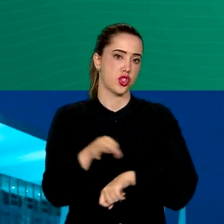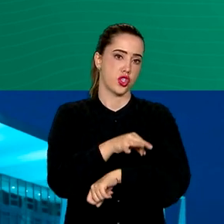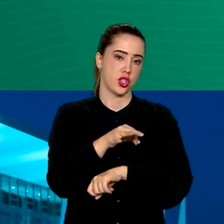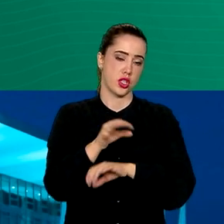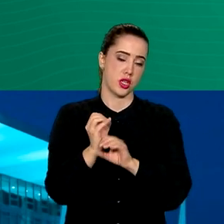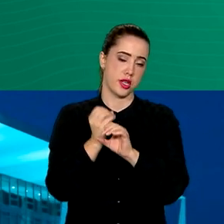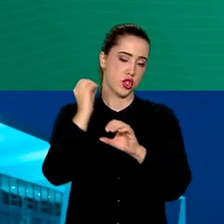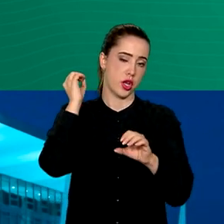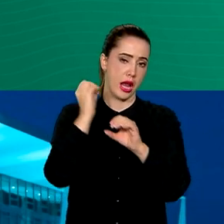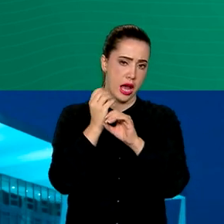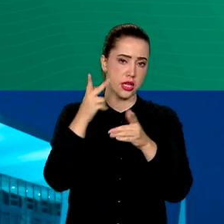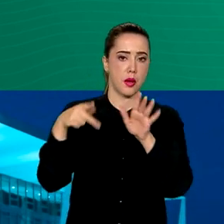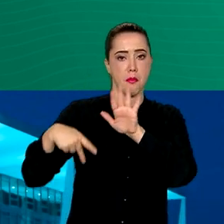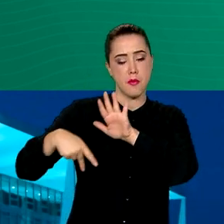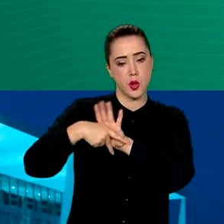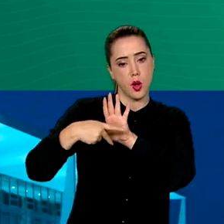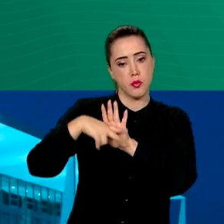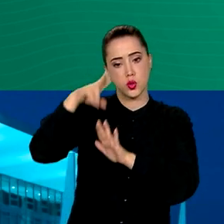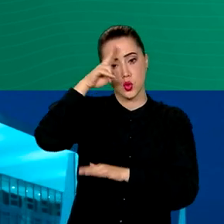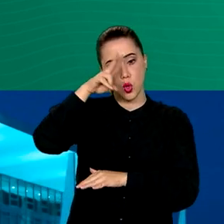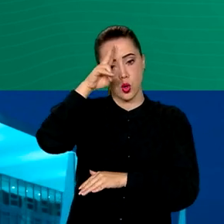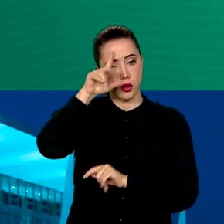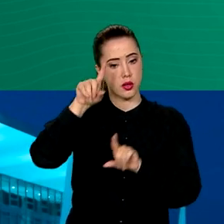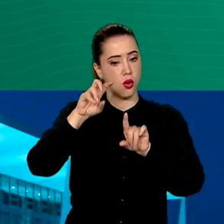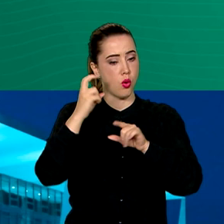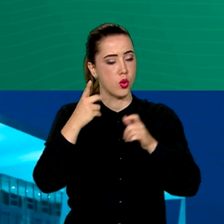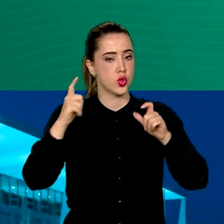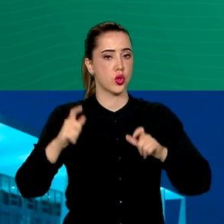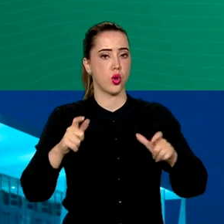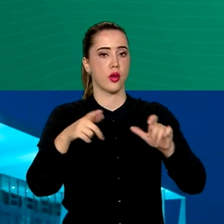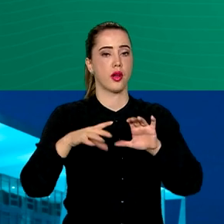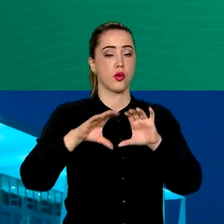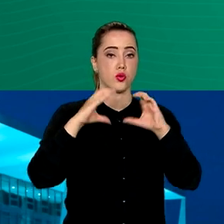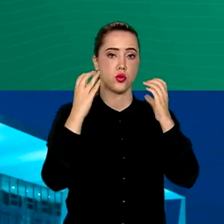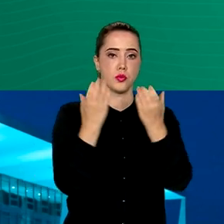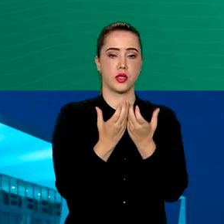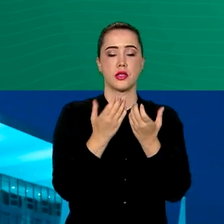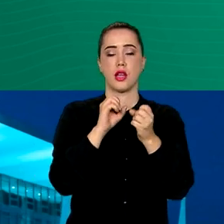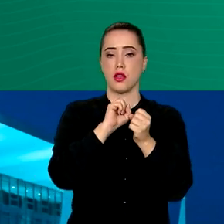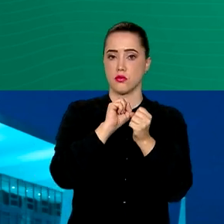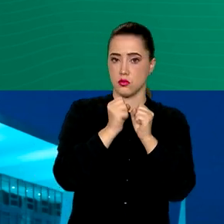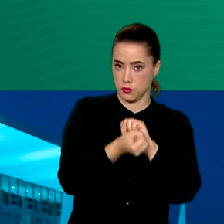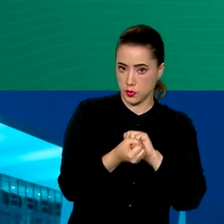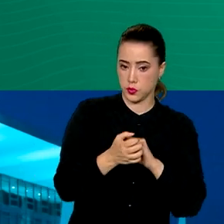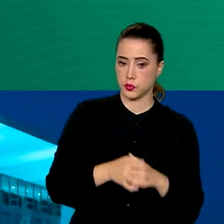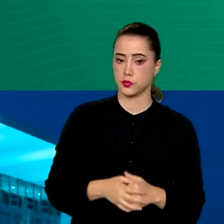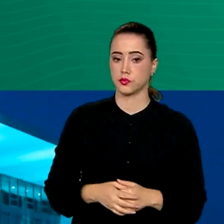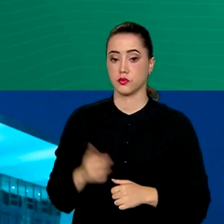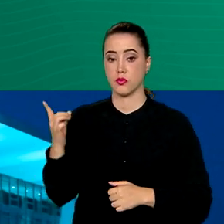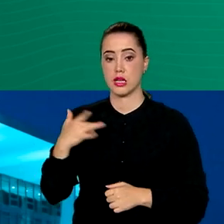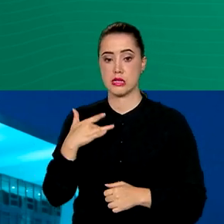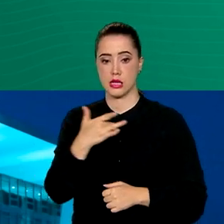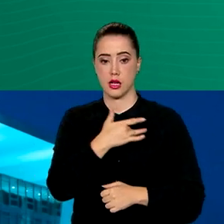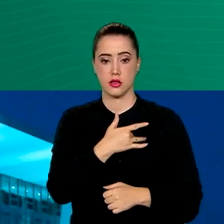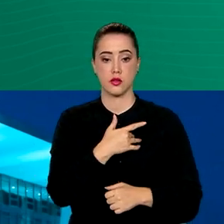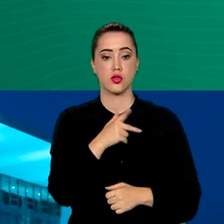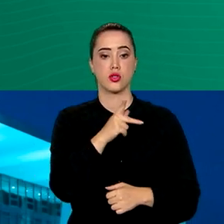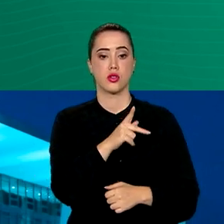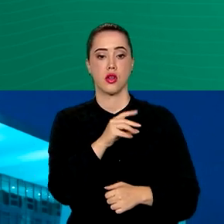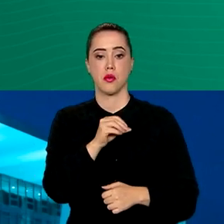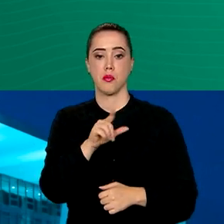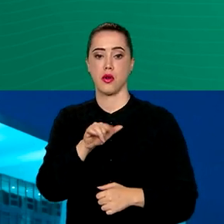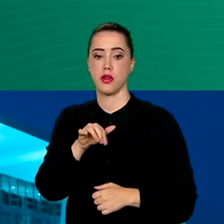patrimônio histórico e de espaços esportivos comunitários. E o eixo Saúde vai focar em obras de policlínicas,